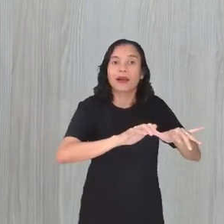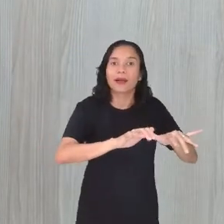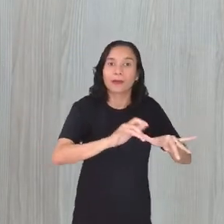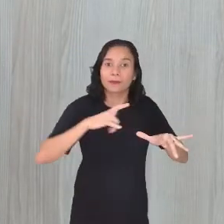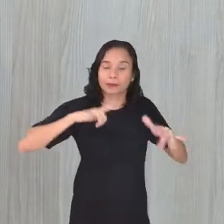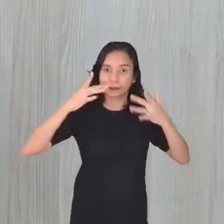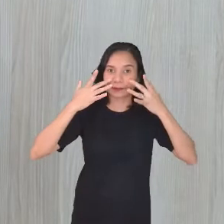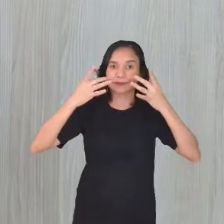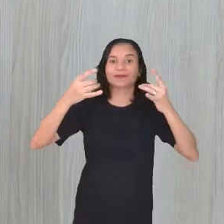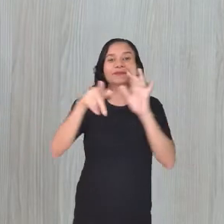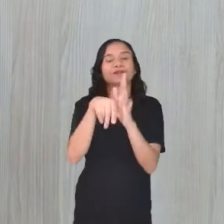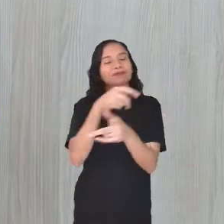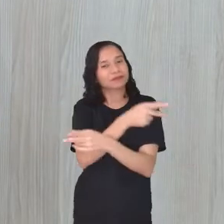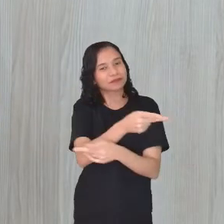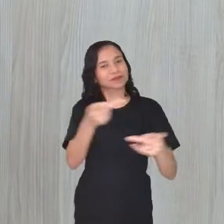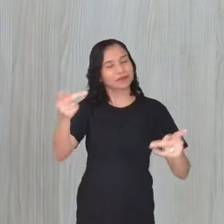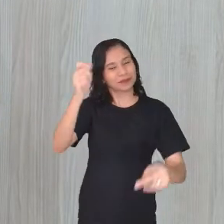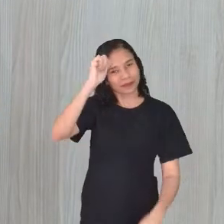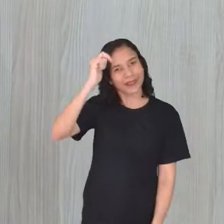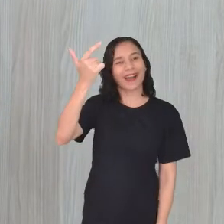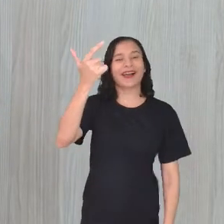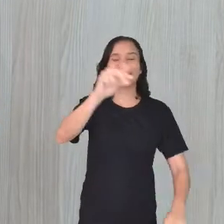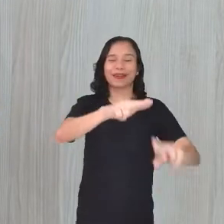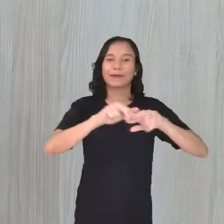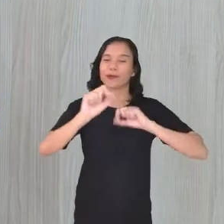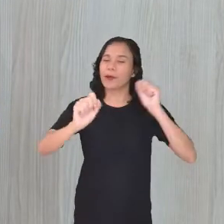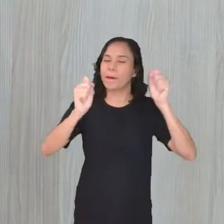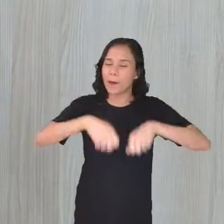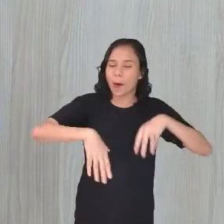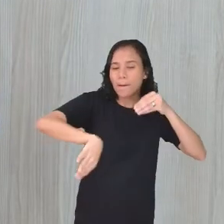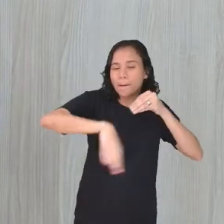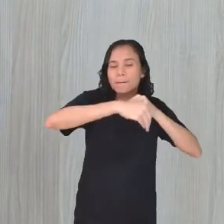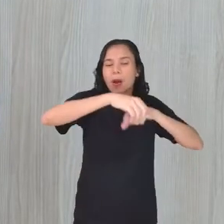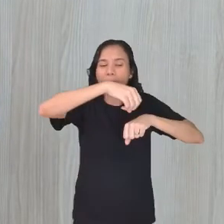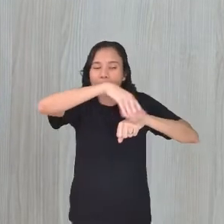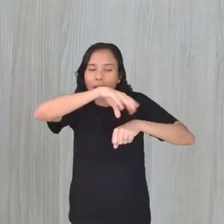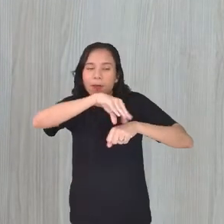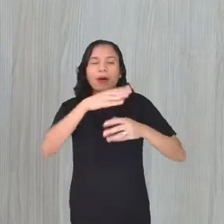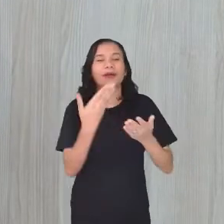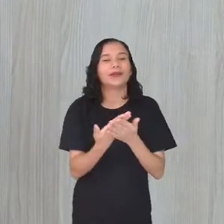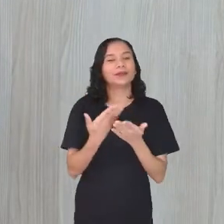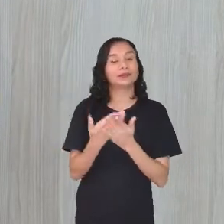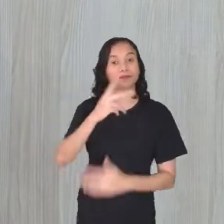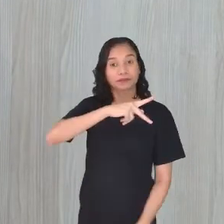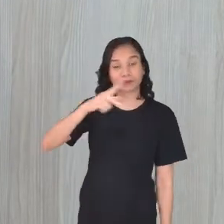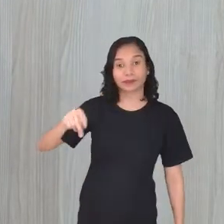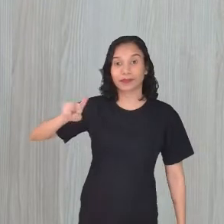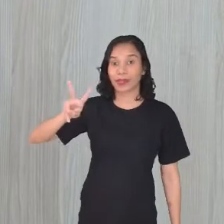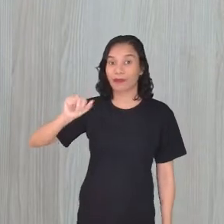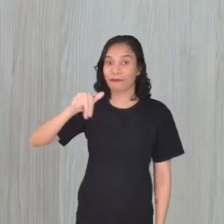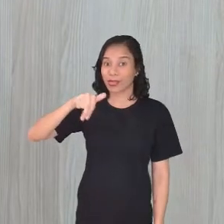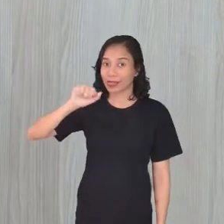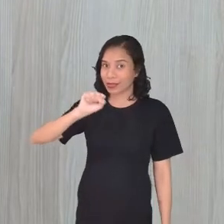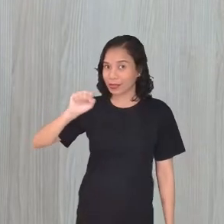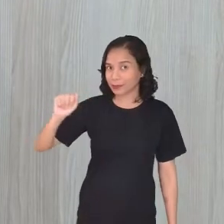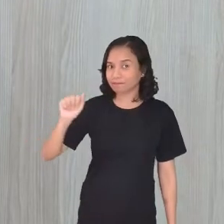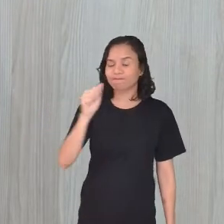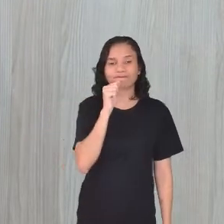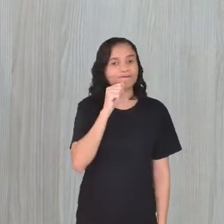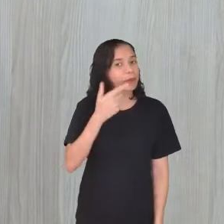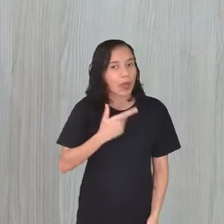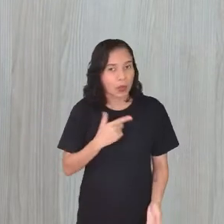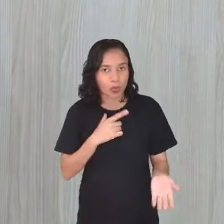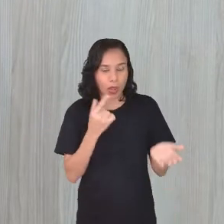ligada em vocês, tá certo? Então, comentem aqui na aula da professora Vanessa. Quem ainda não tem o